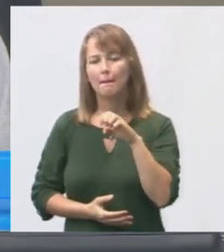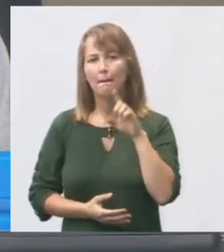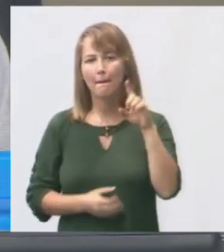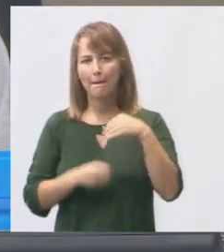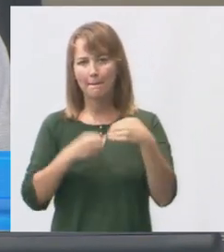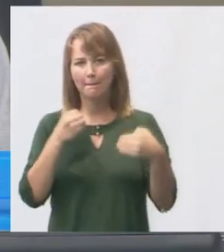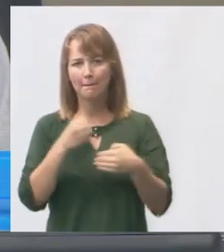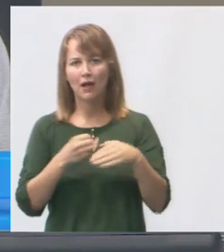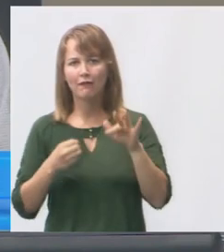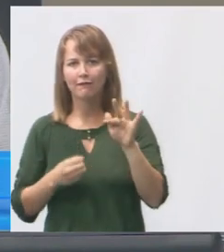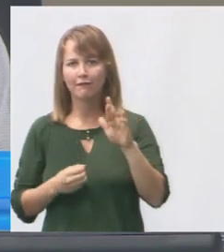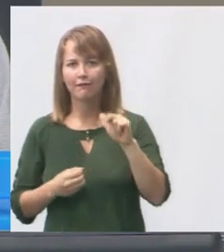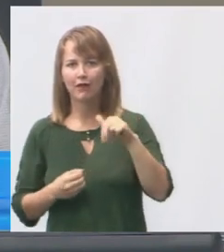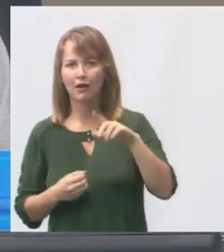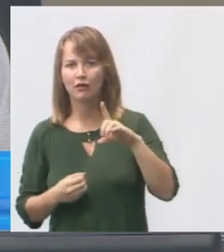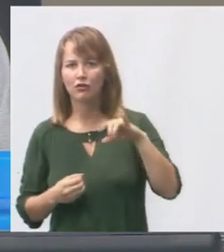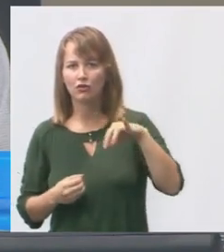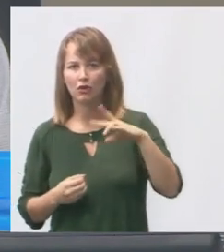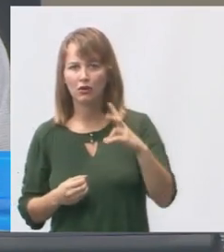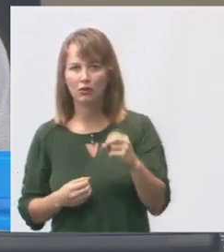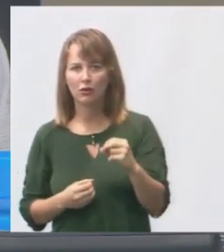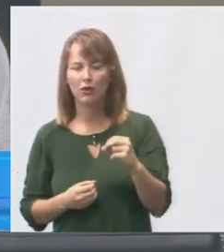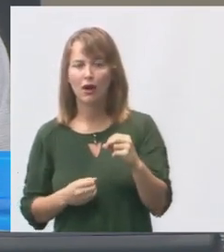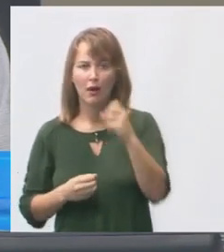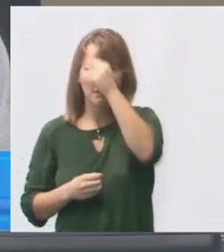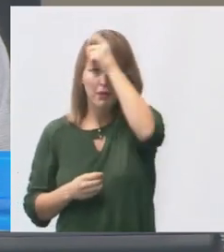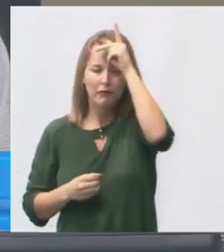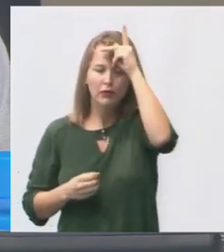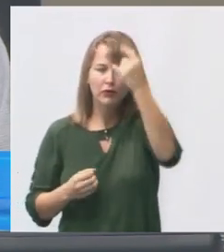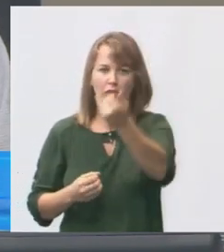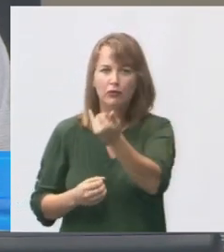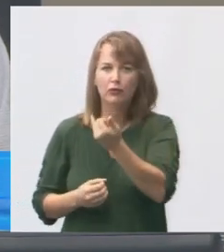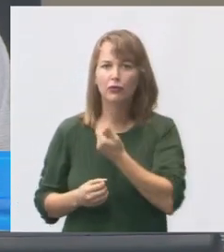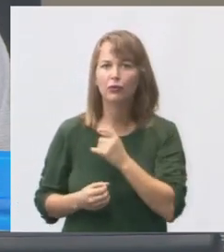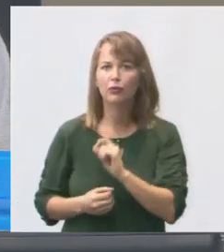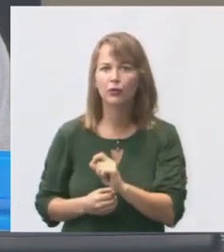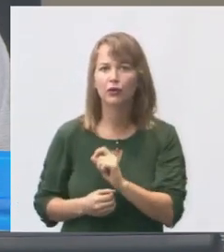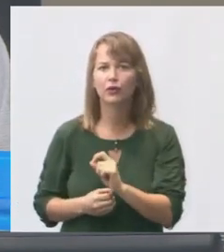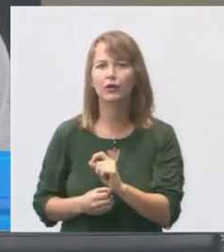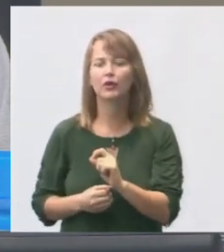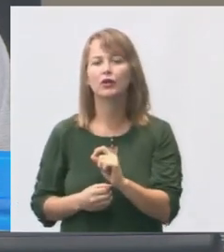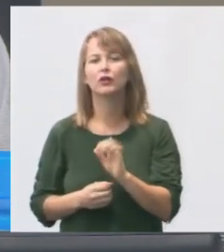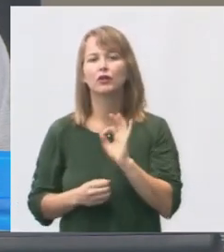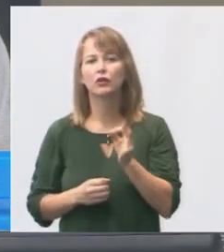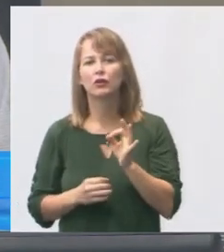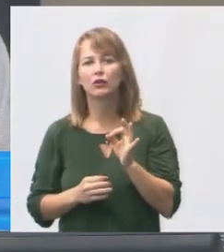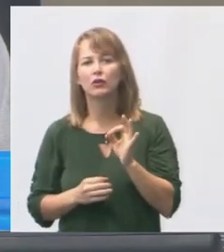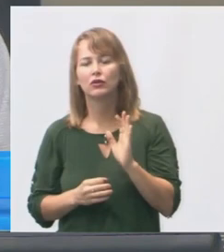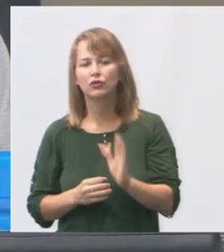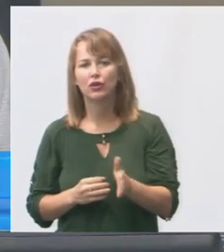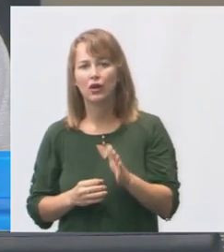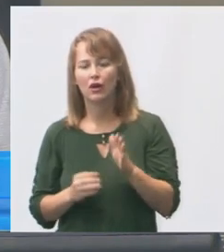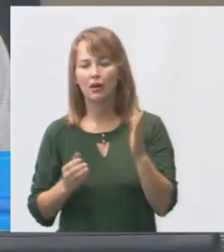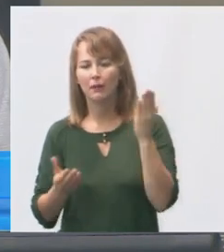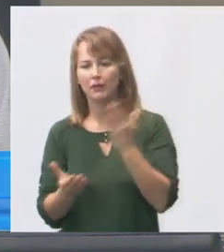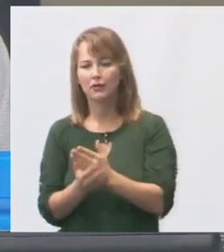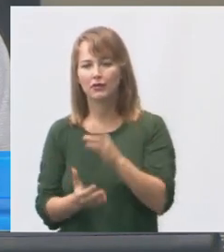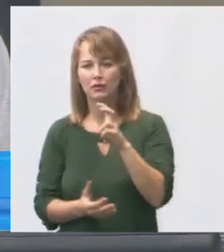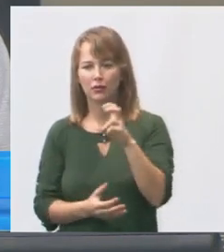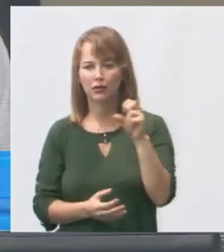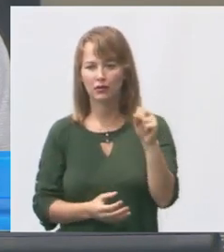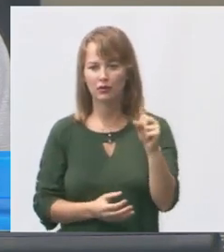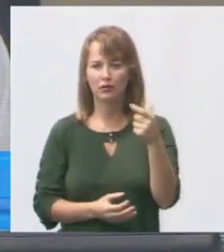A Prefeitura também está informando que está sendo conduzido pelo processo 5821